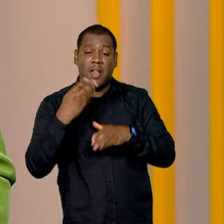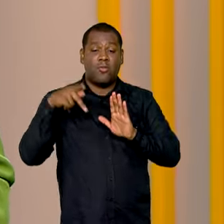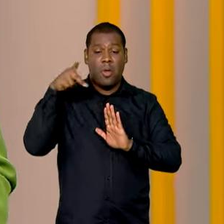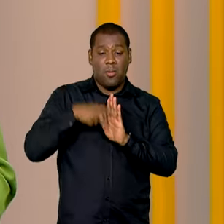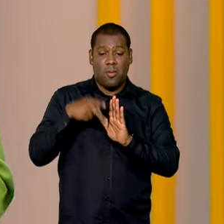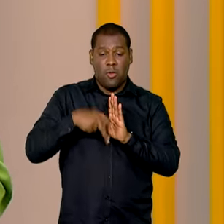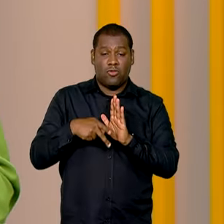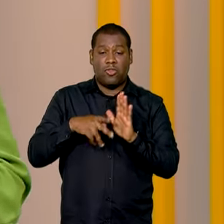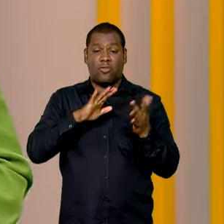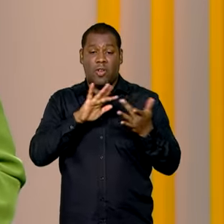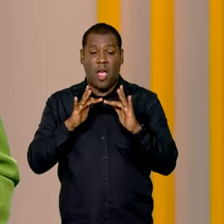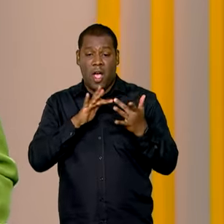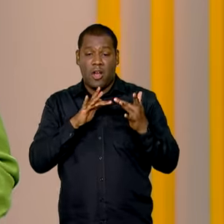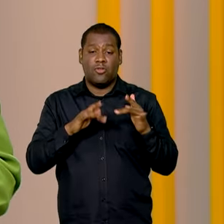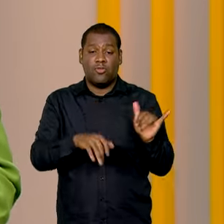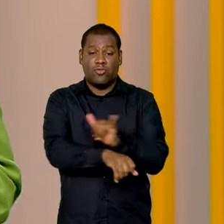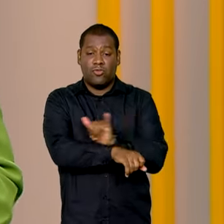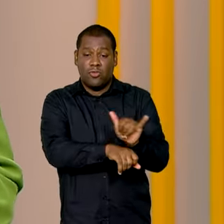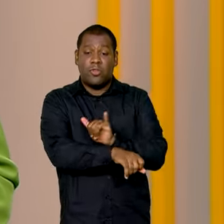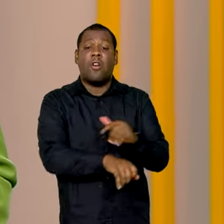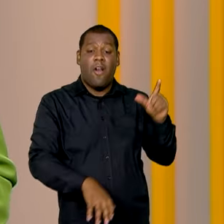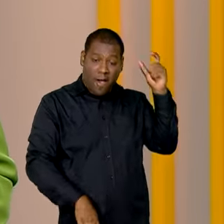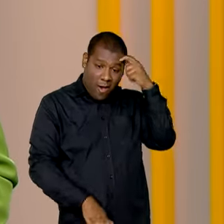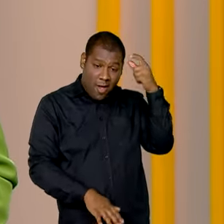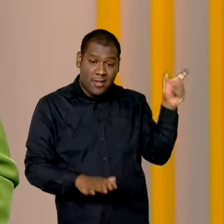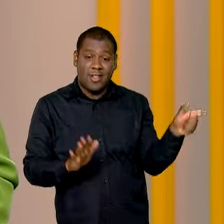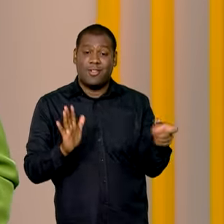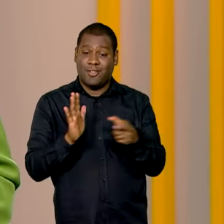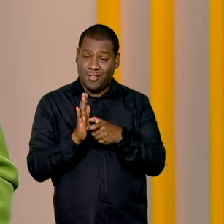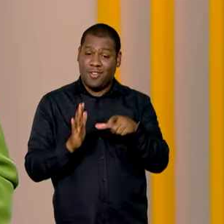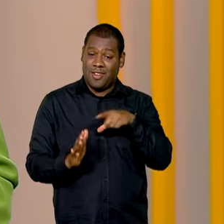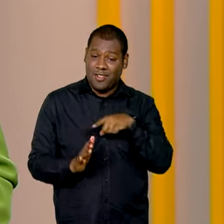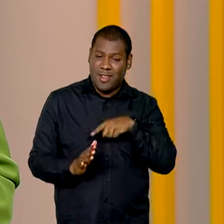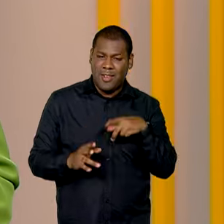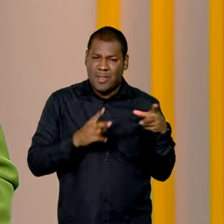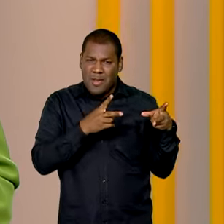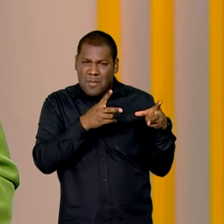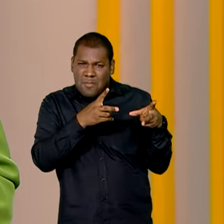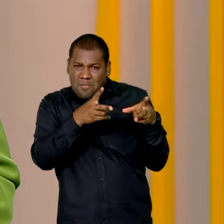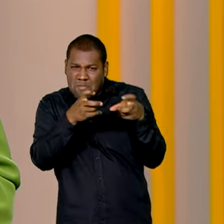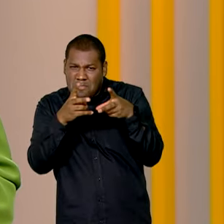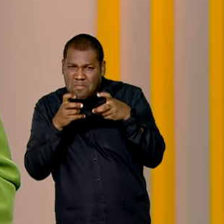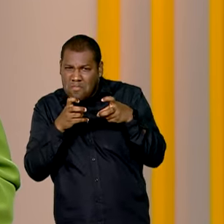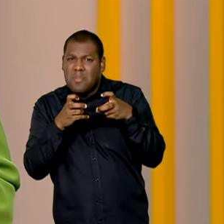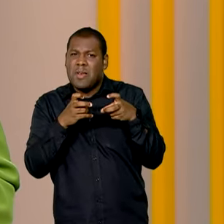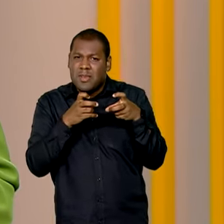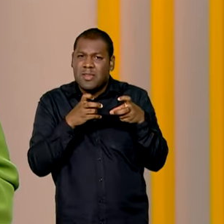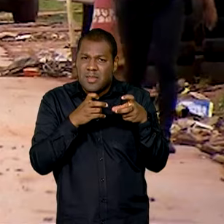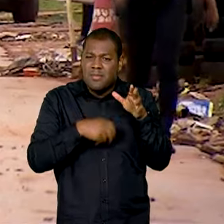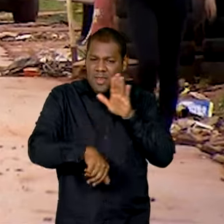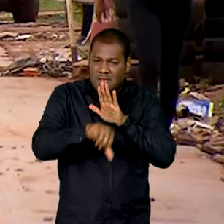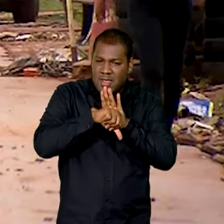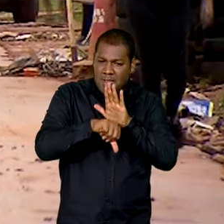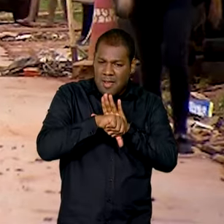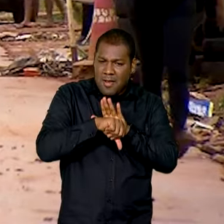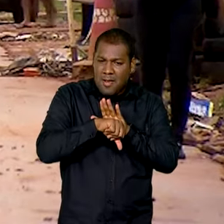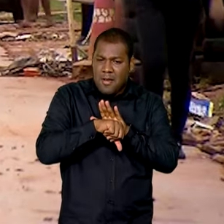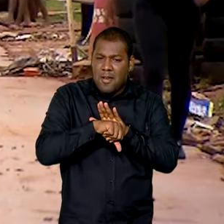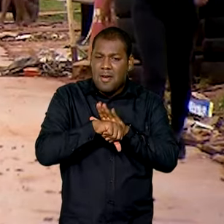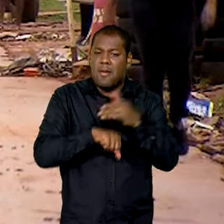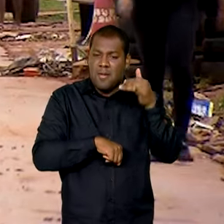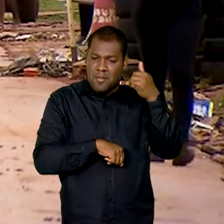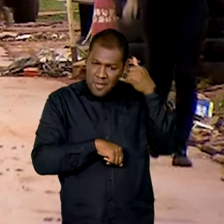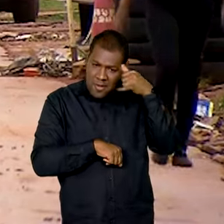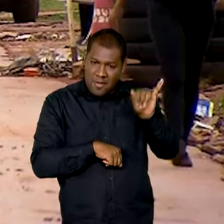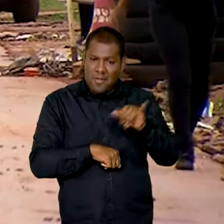que vai contar até com inteligência artificial para identificar irregularidades. O